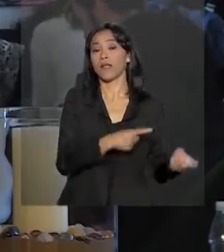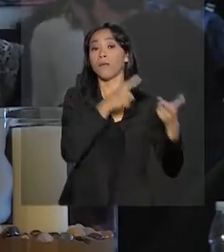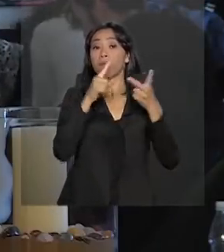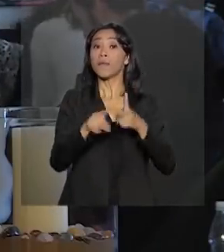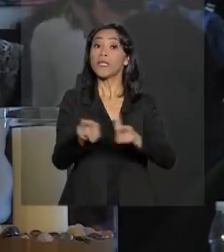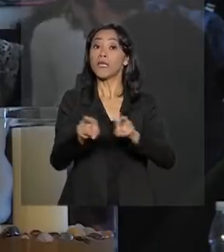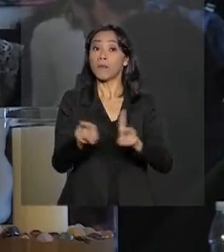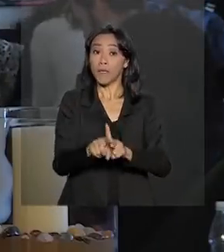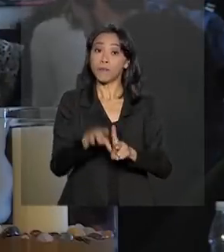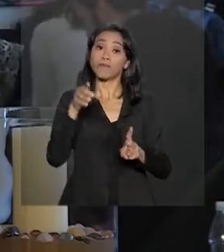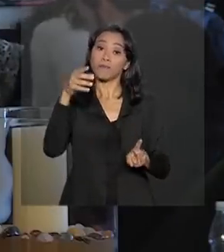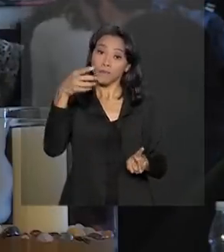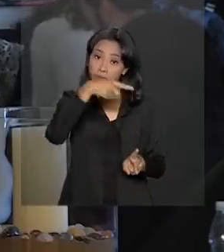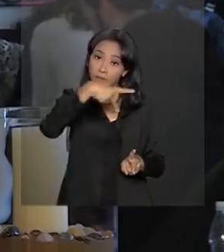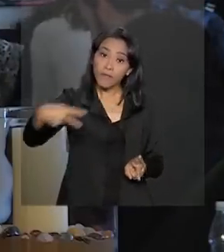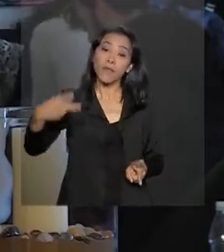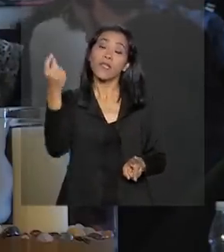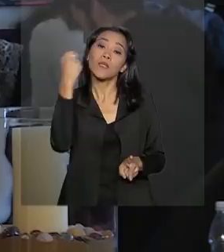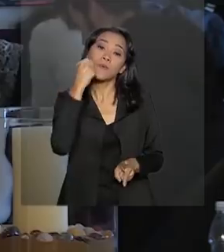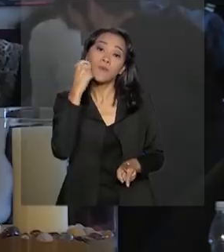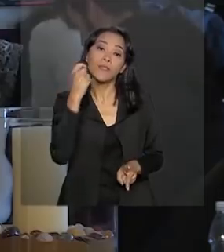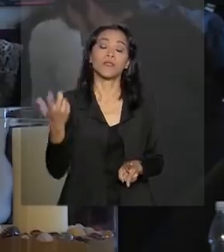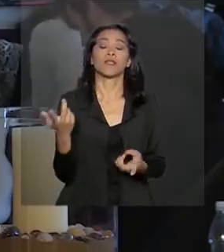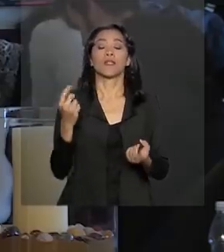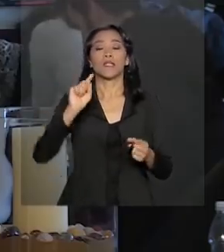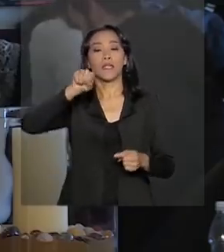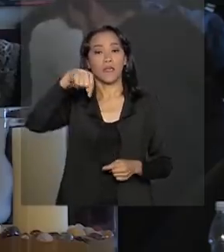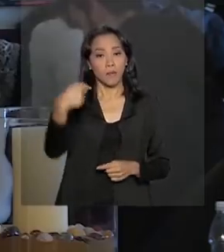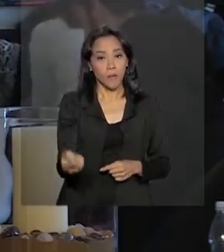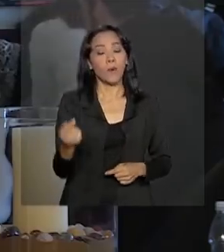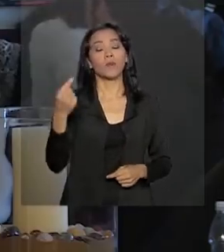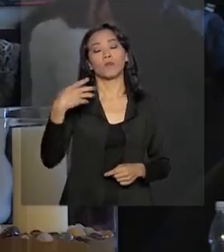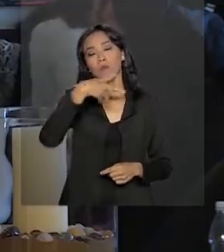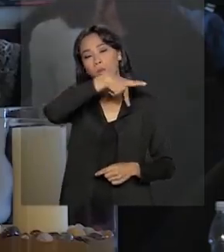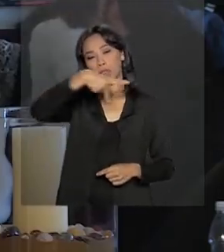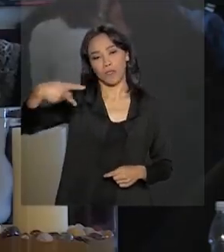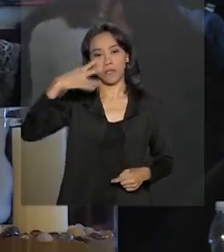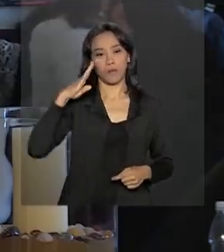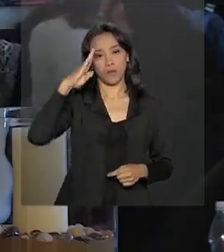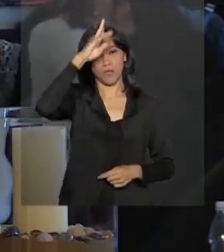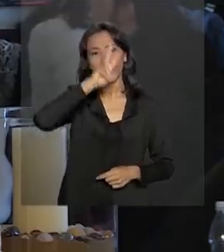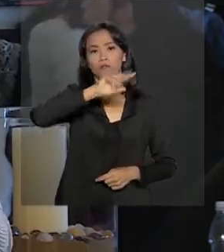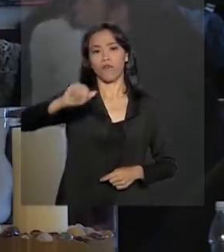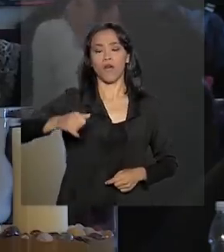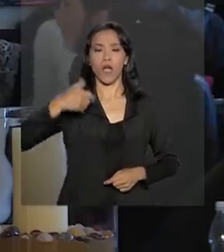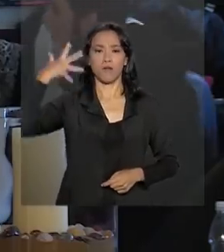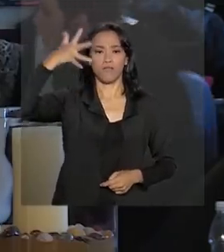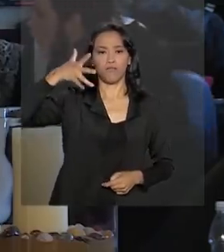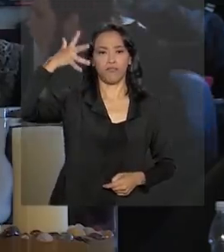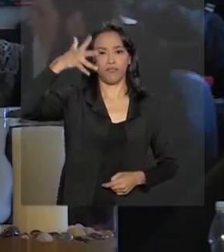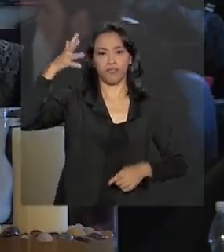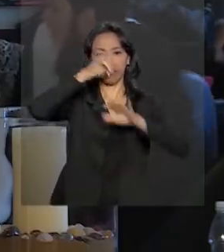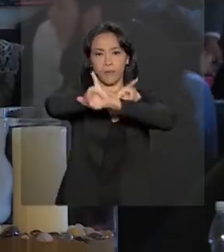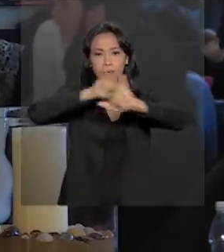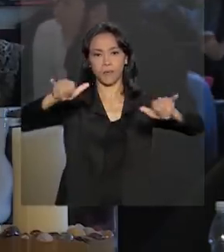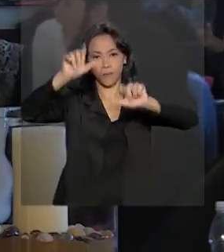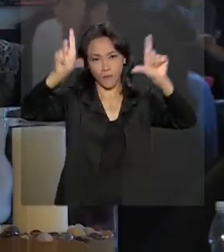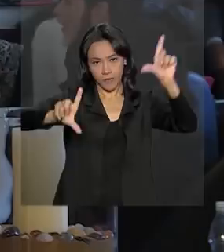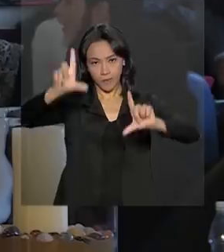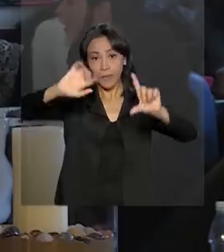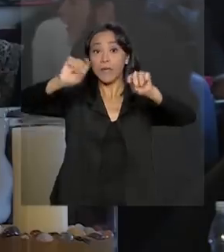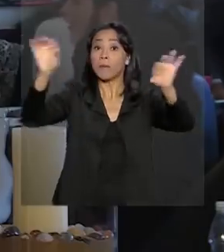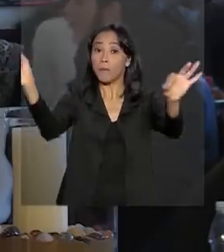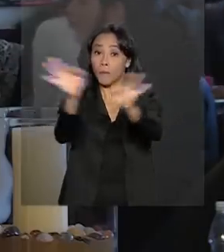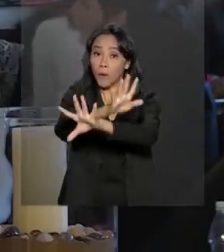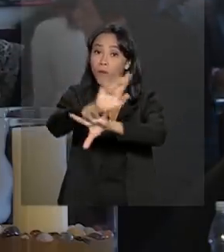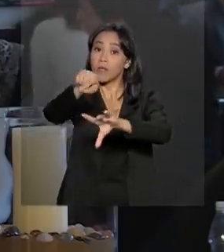Suíça, Wely Meurer. O presidente vai fazer ainda uma declaração à imprensa e depois volta aqui para o hotel dele, onde ele está